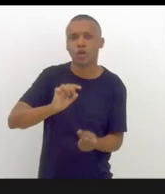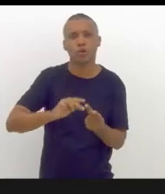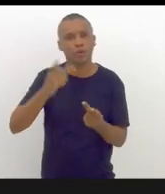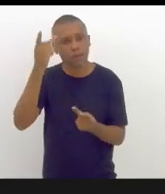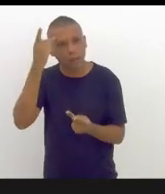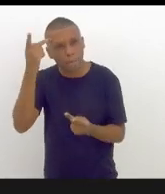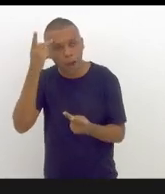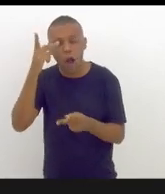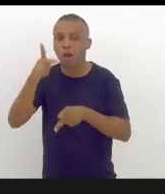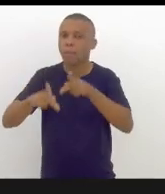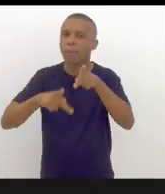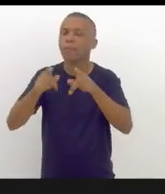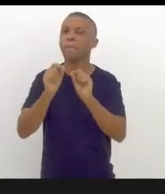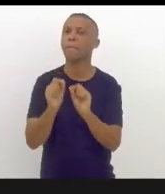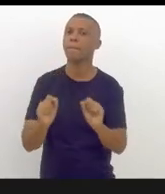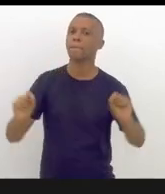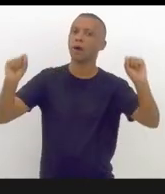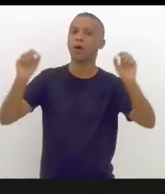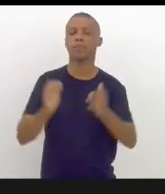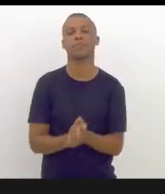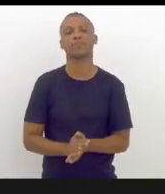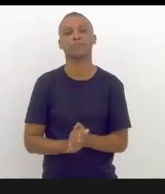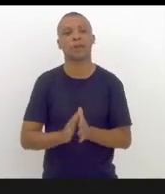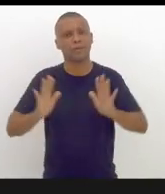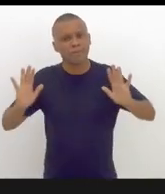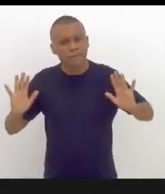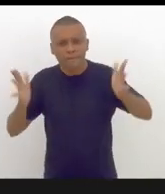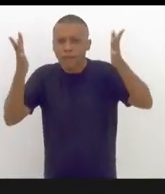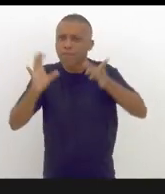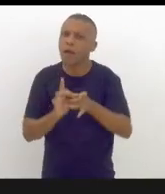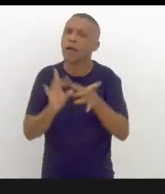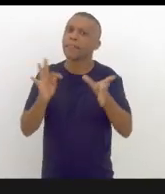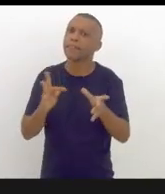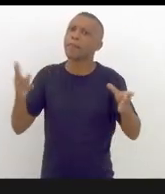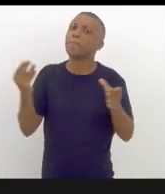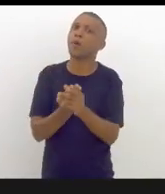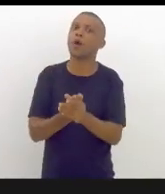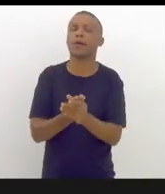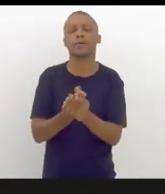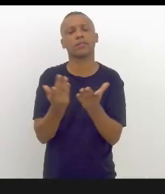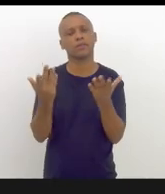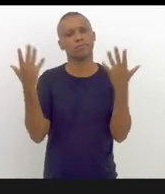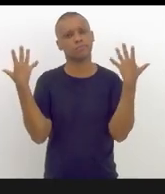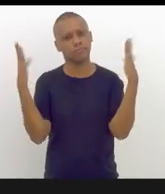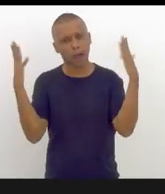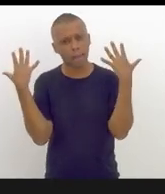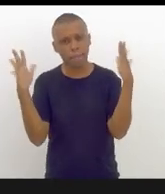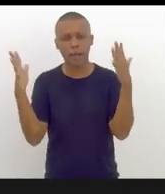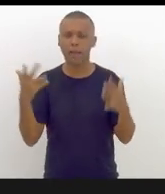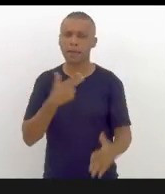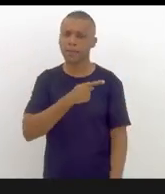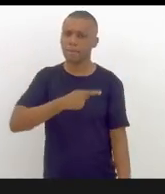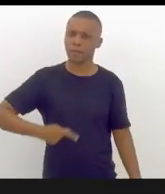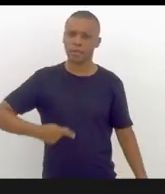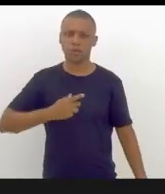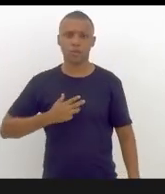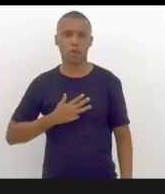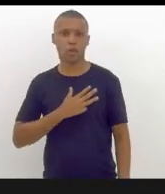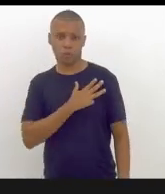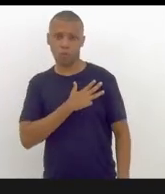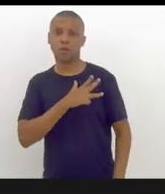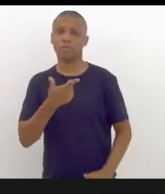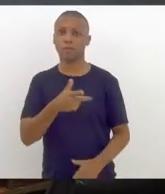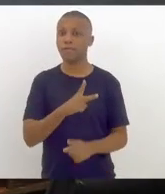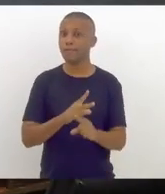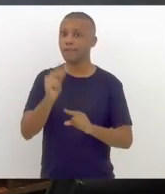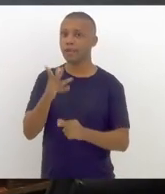população. Então, viva a democracia, viva a democracia e viva parabéns, presidente Lula, por sua eleição.